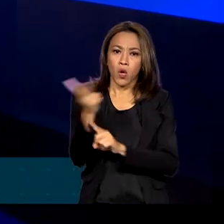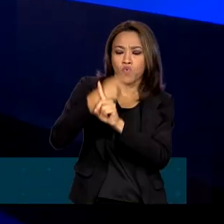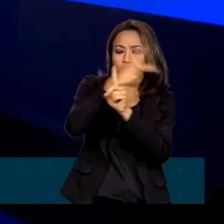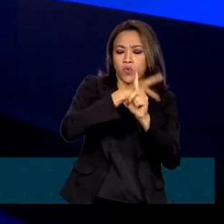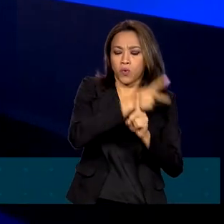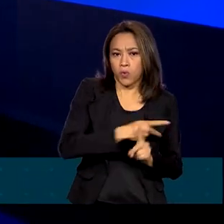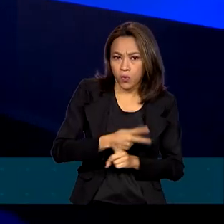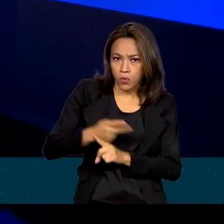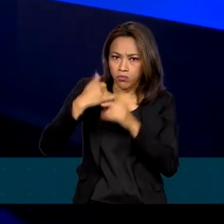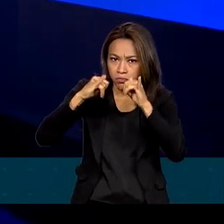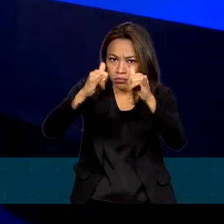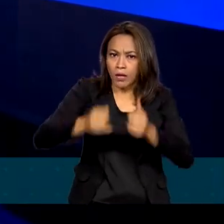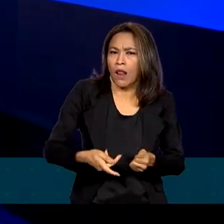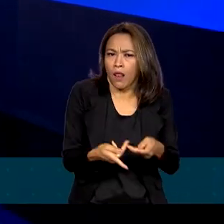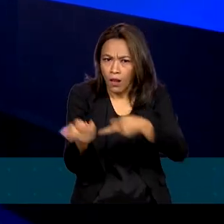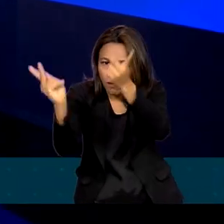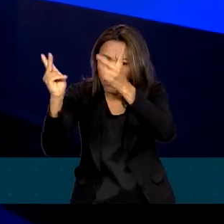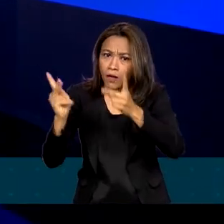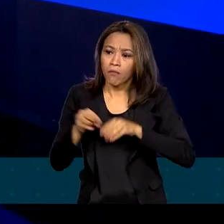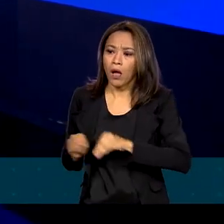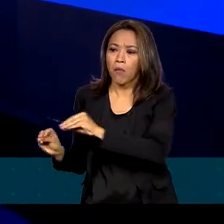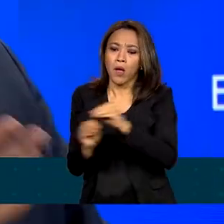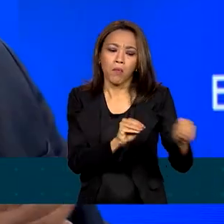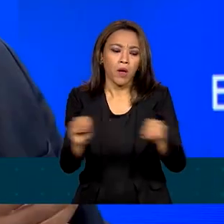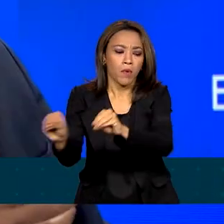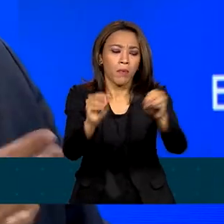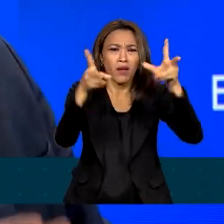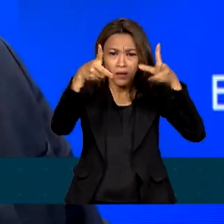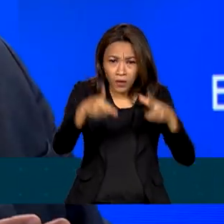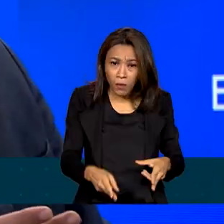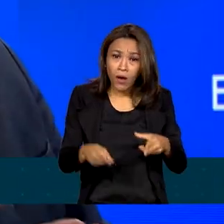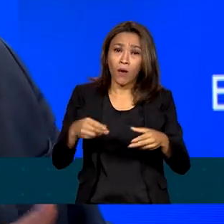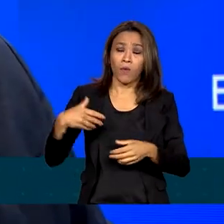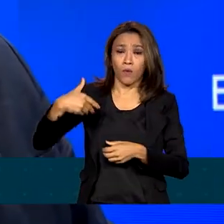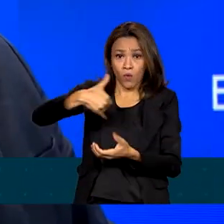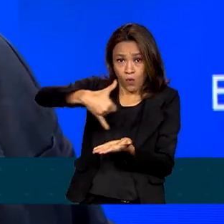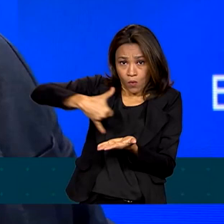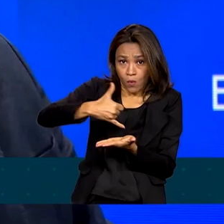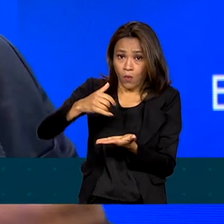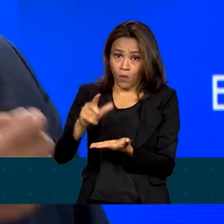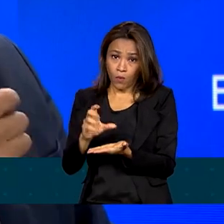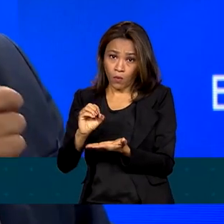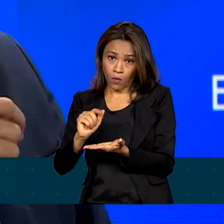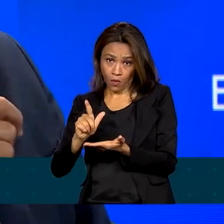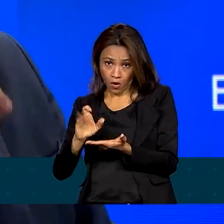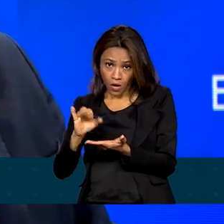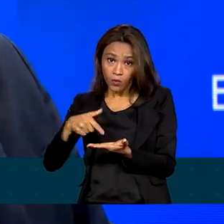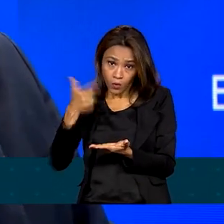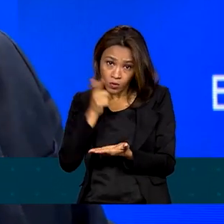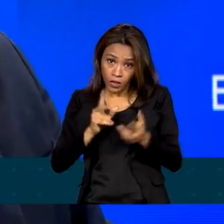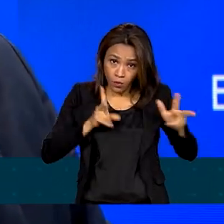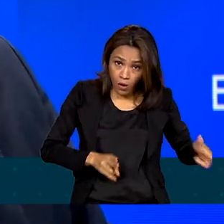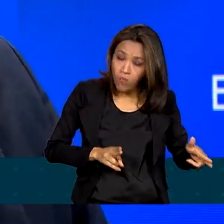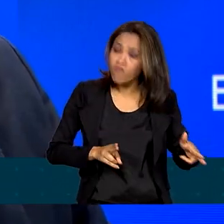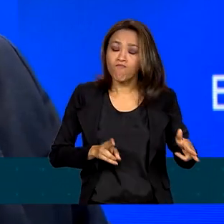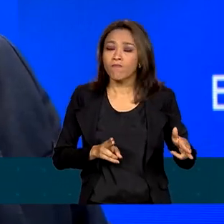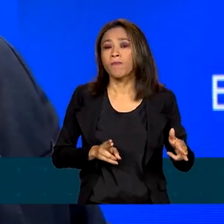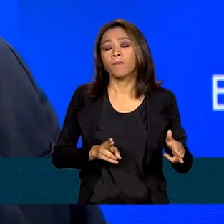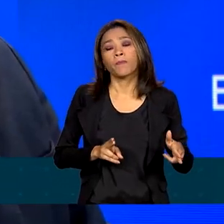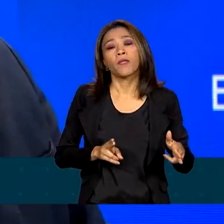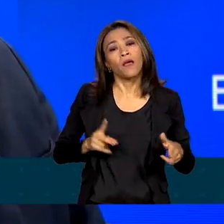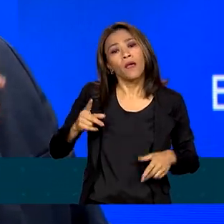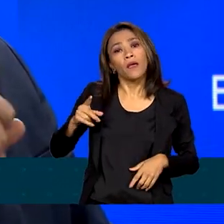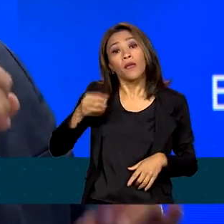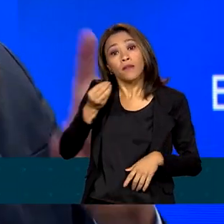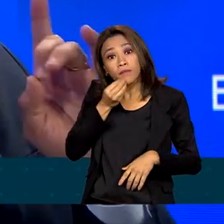ou hidrelétrica ou solar como você transporta o óleo. E isso pode ser uma vantagem não só pelo que o presidente